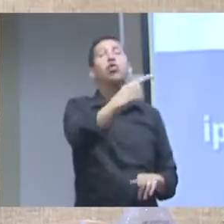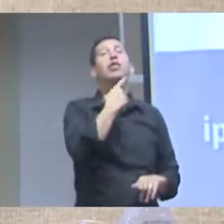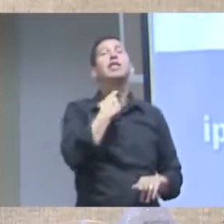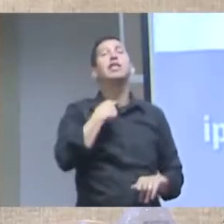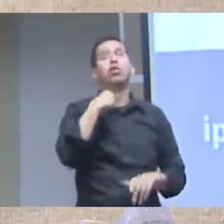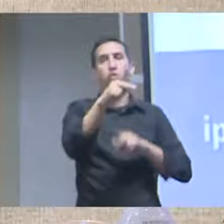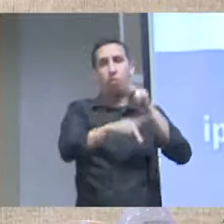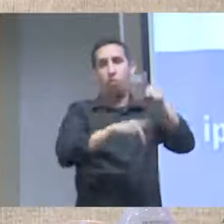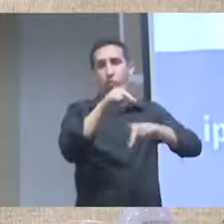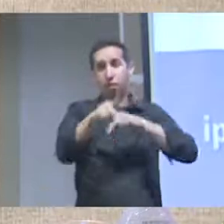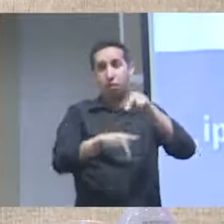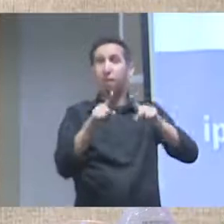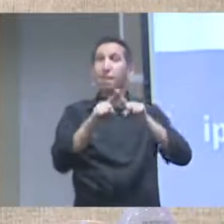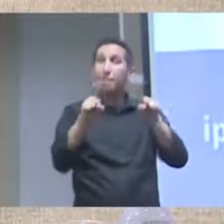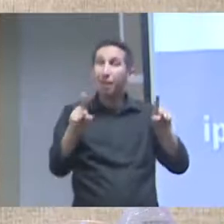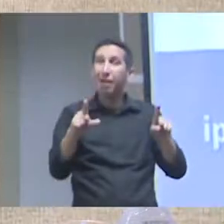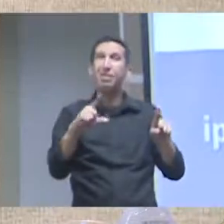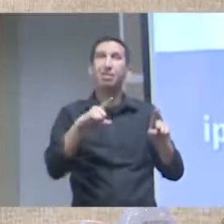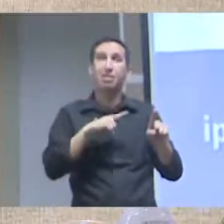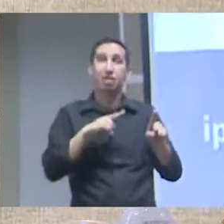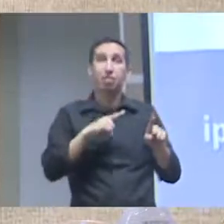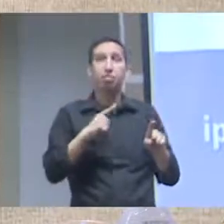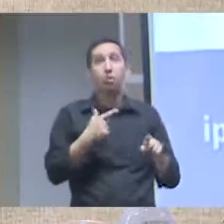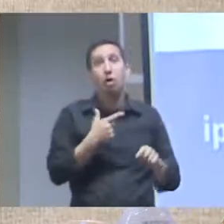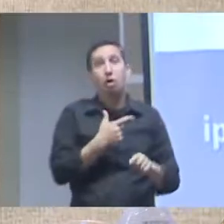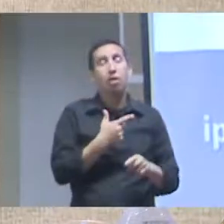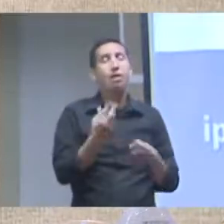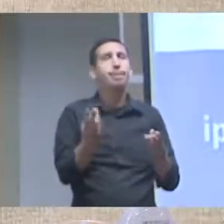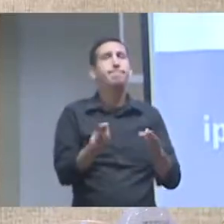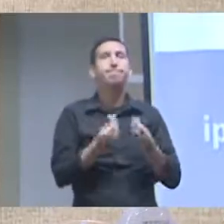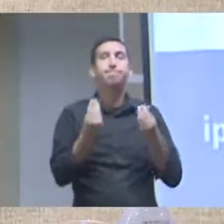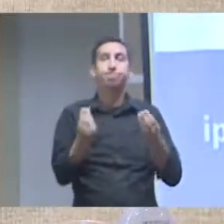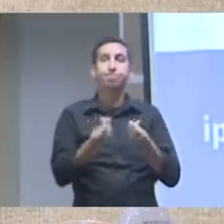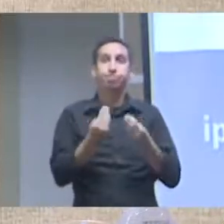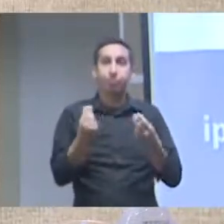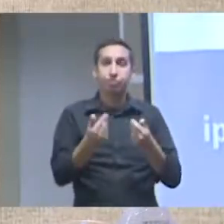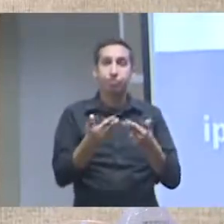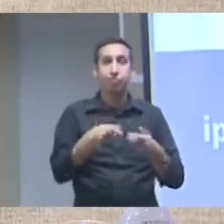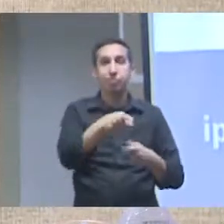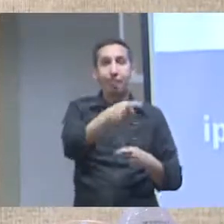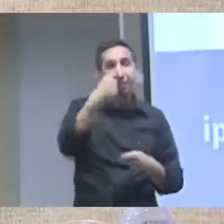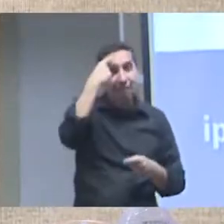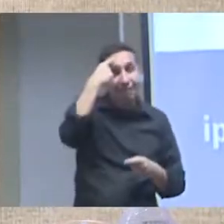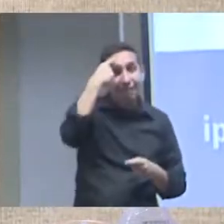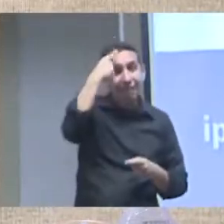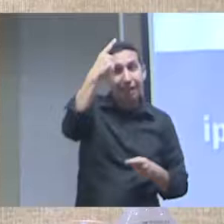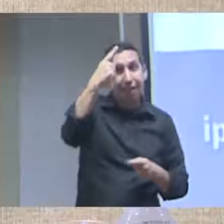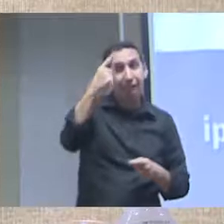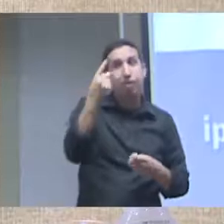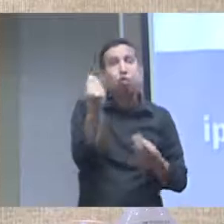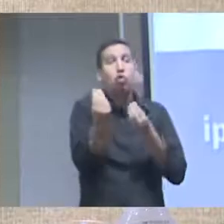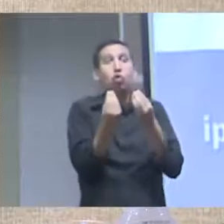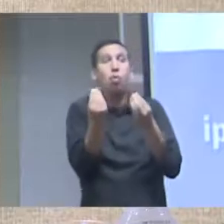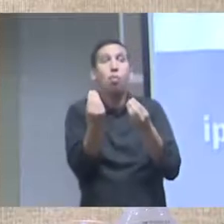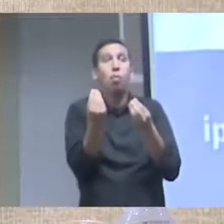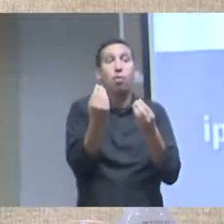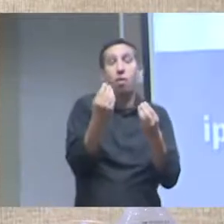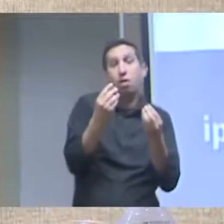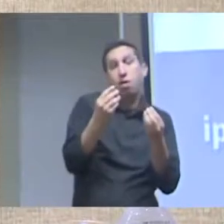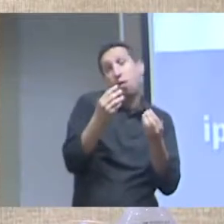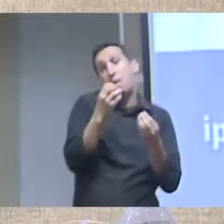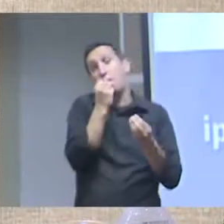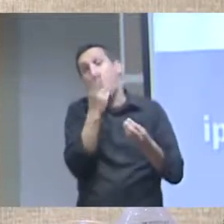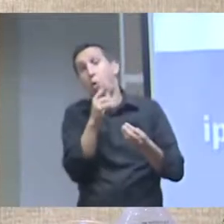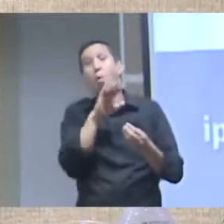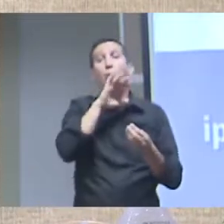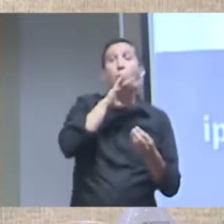anseios legítimos mas também existem muitas capturas né muitas cooptações né dessa questão da abertura